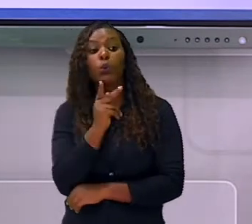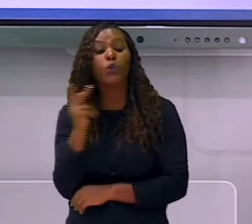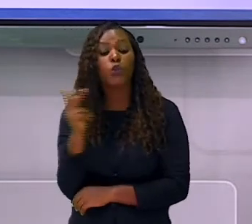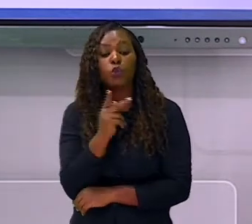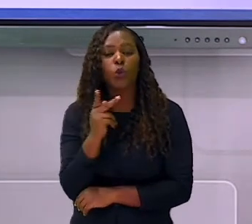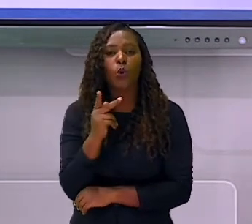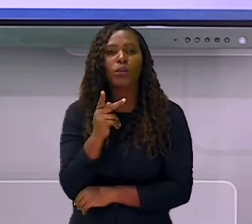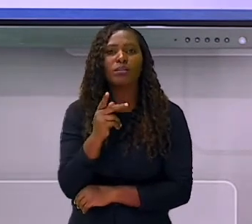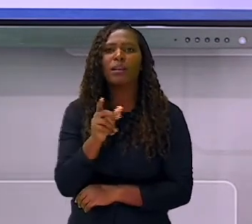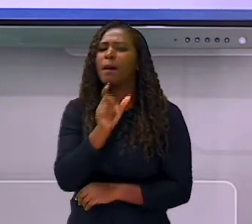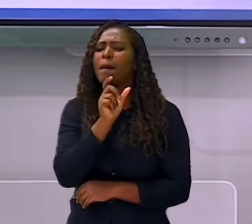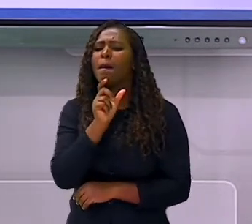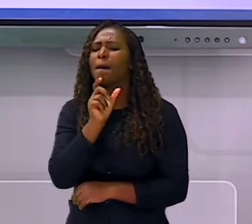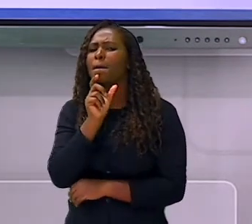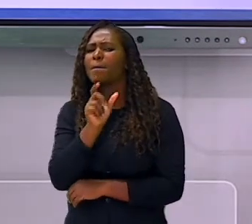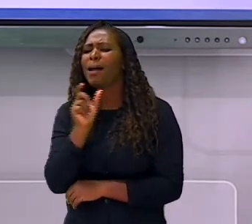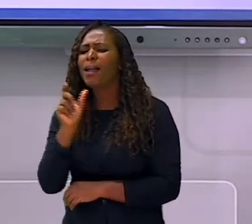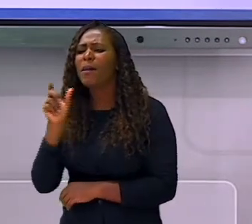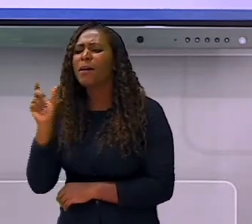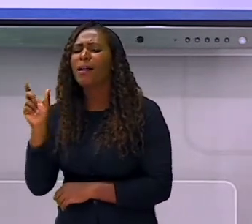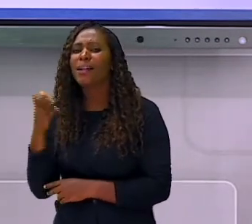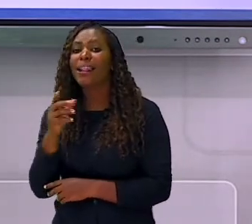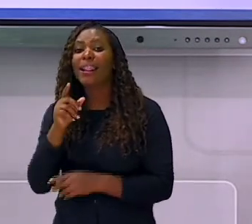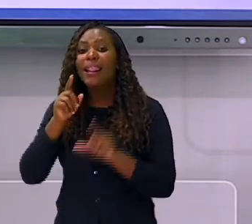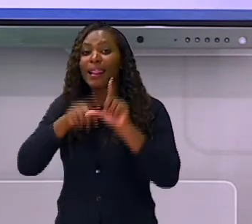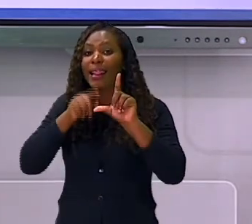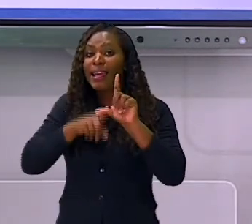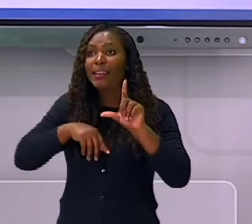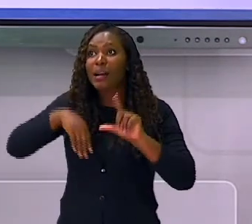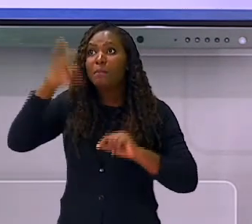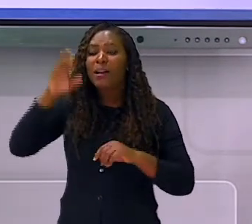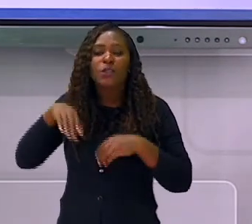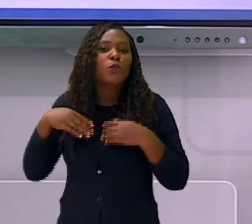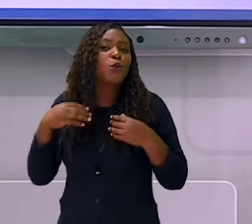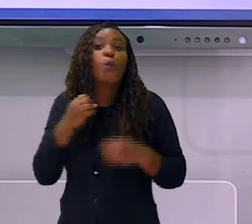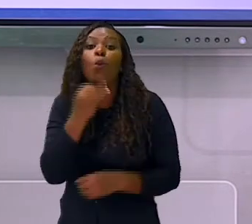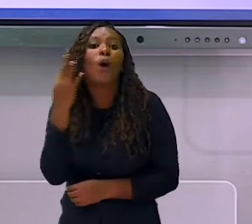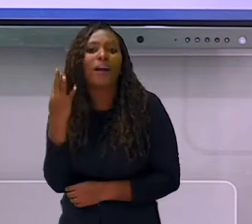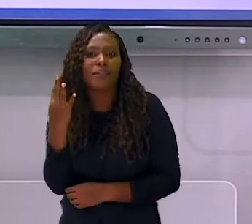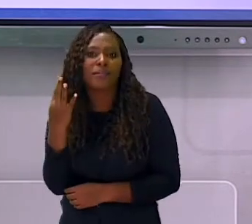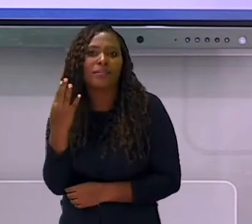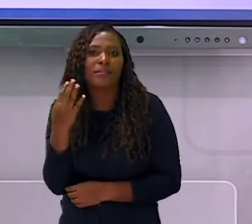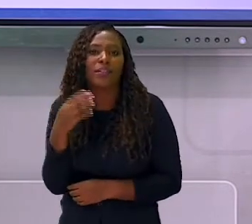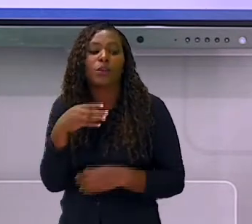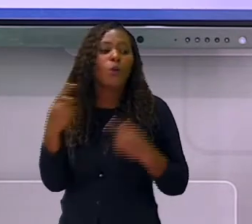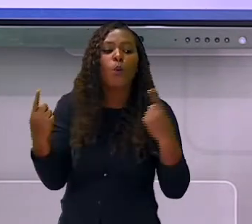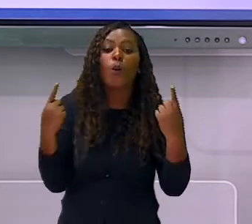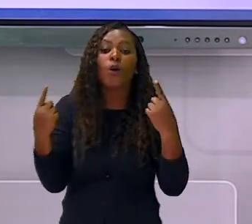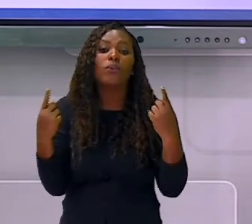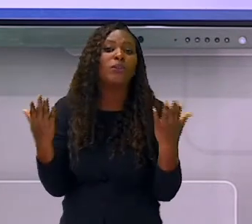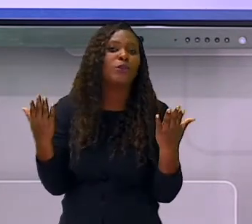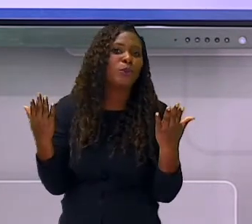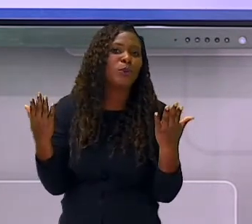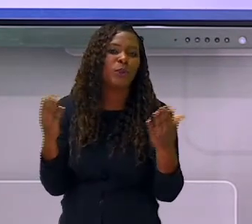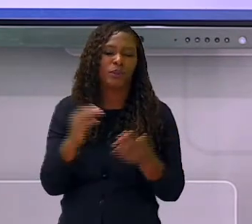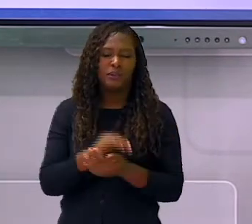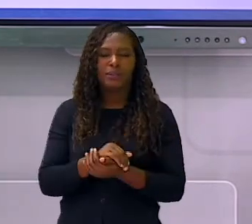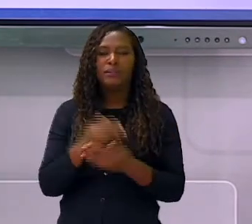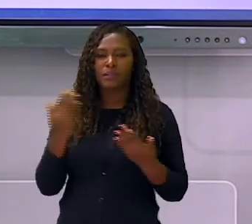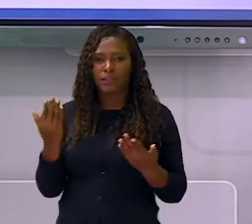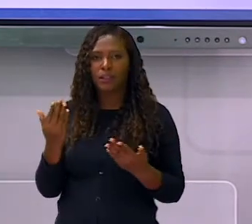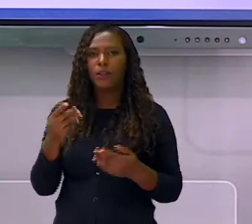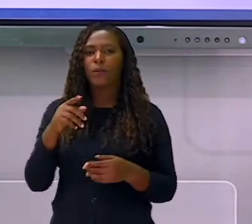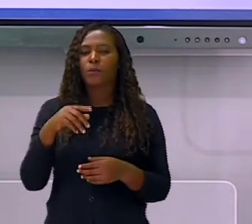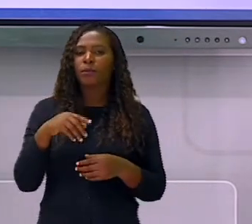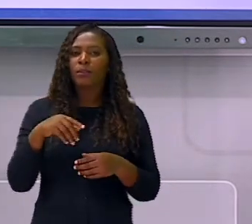Então, essa atividade vai ser um complemento da outra. Brinque com ele também de identificar palavras que comecem com